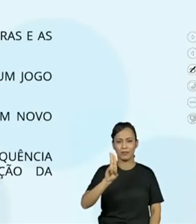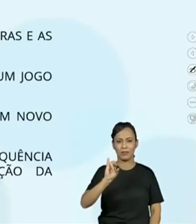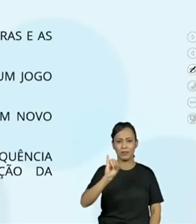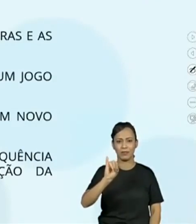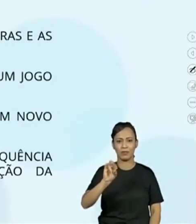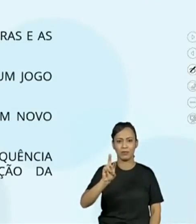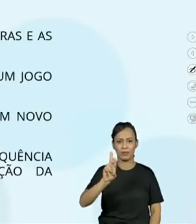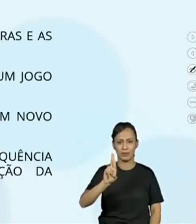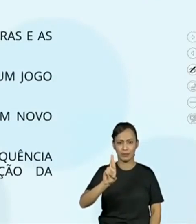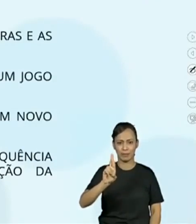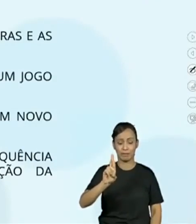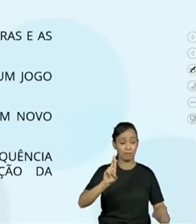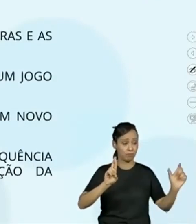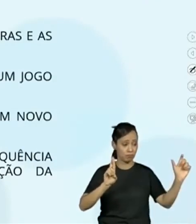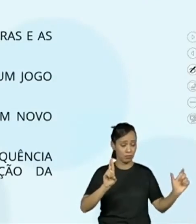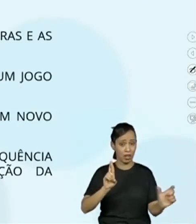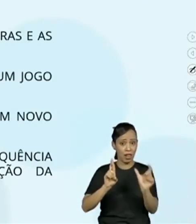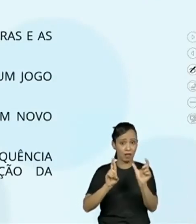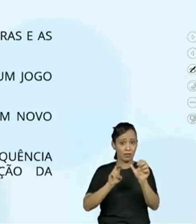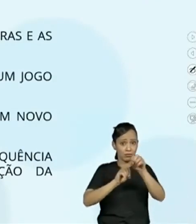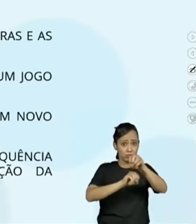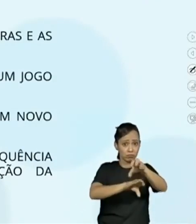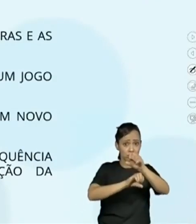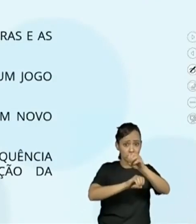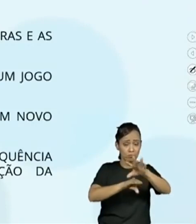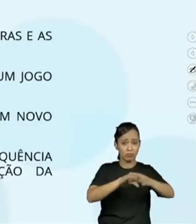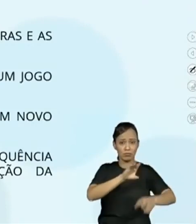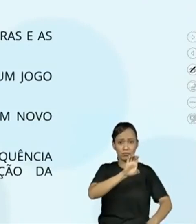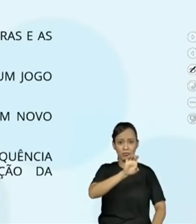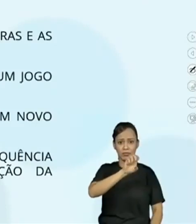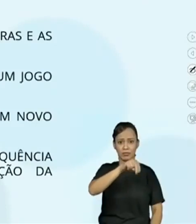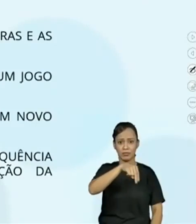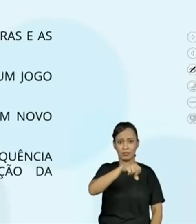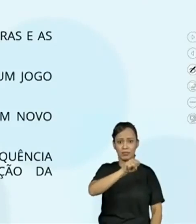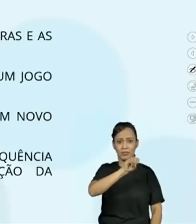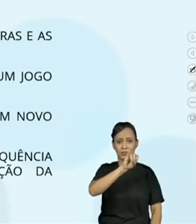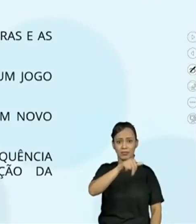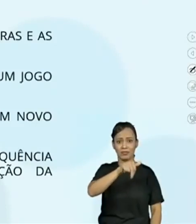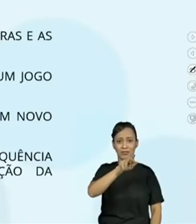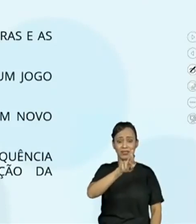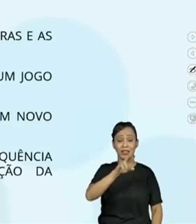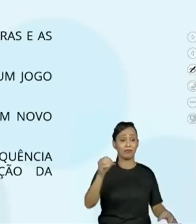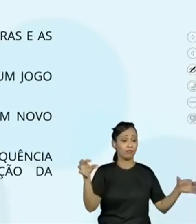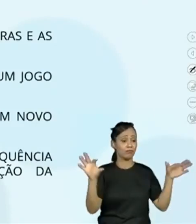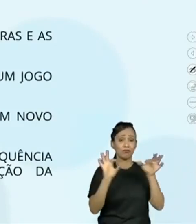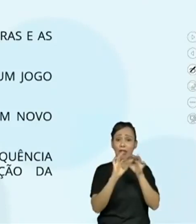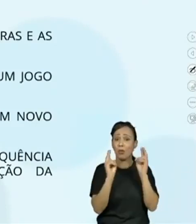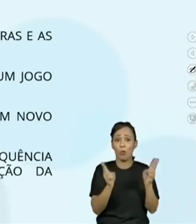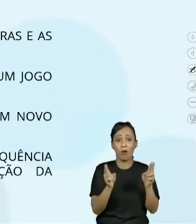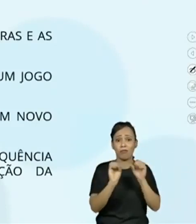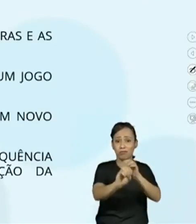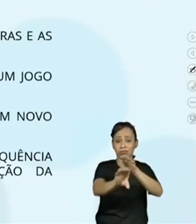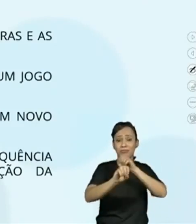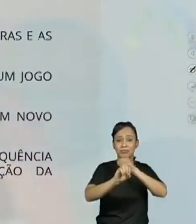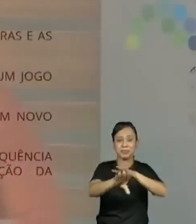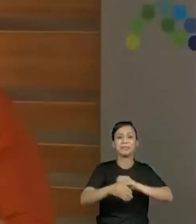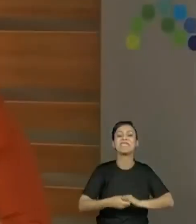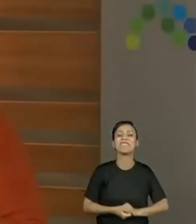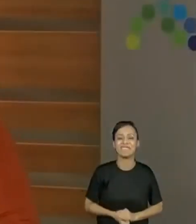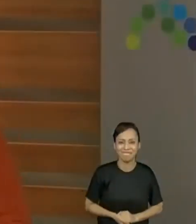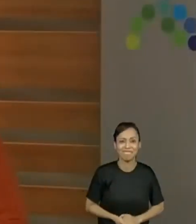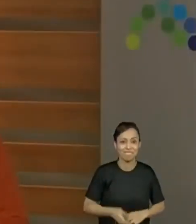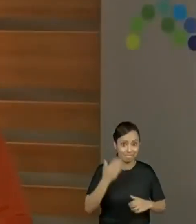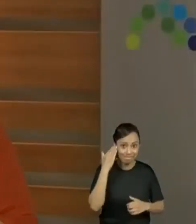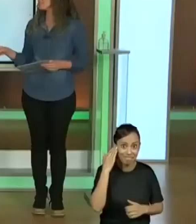apresentando uma sequência de ações necessárias para a realização da brincadeira ou receita. Perfeito,